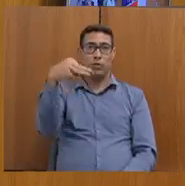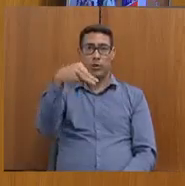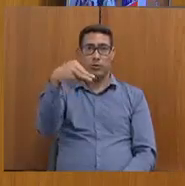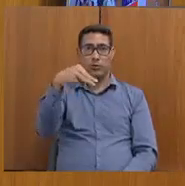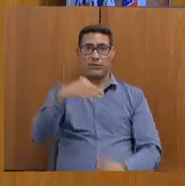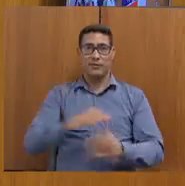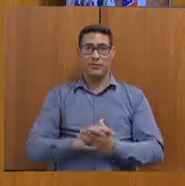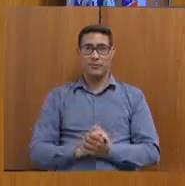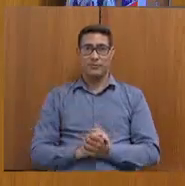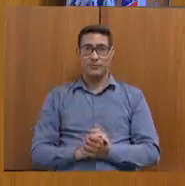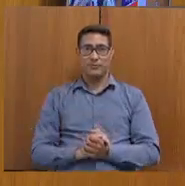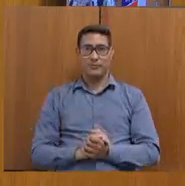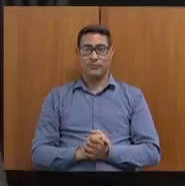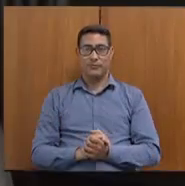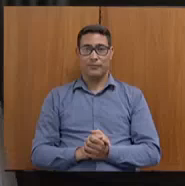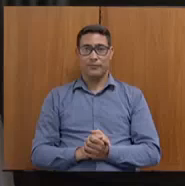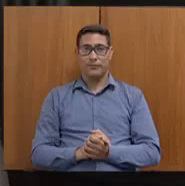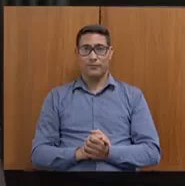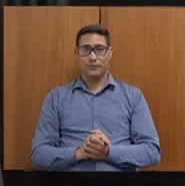dose. Obrigada.